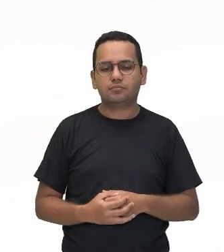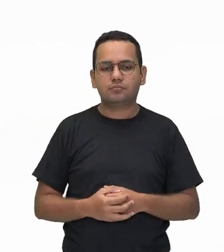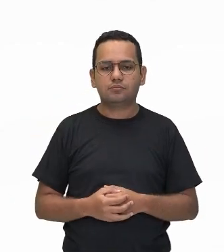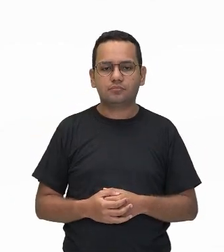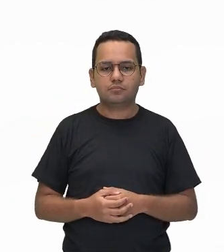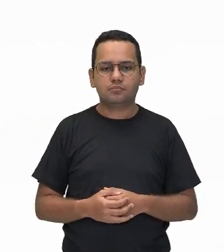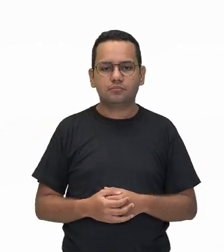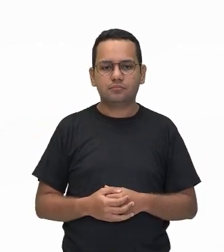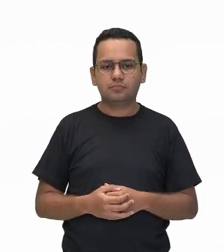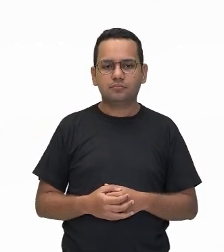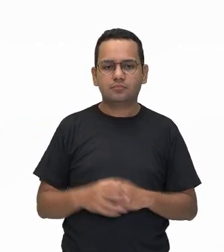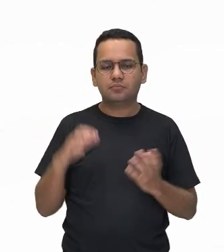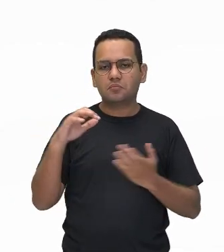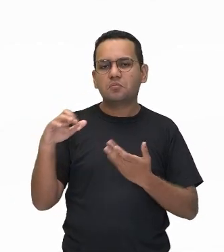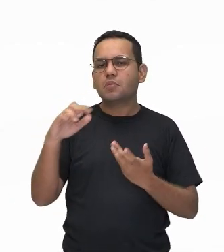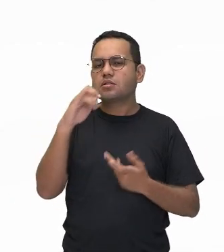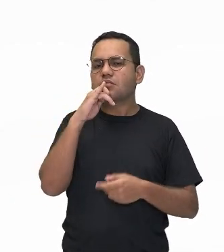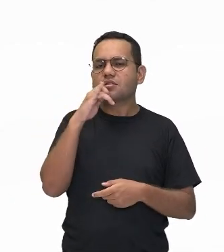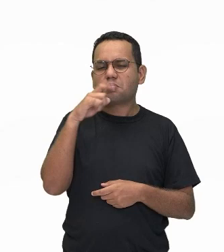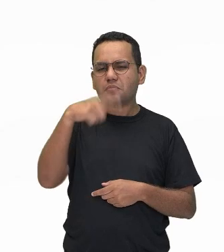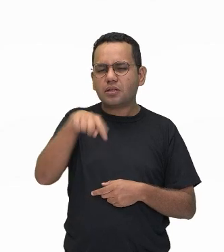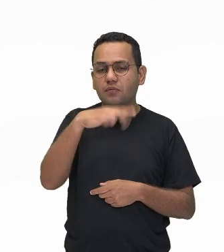vou dar só um exemplo bacana para vocês.